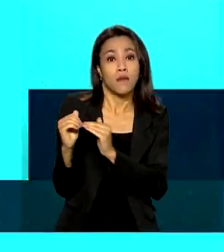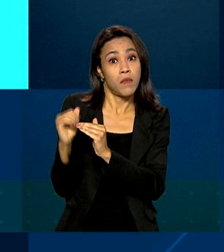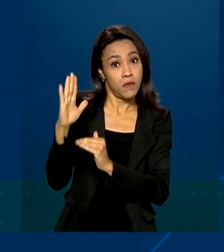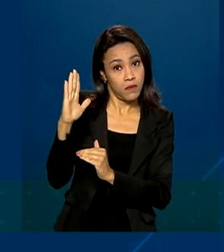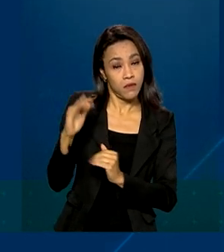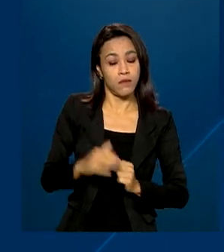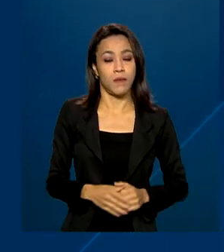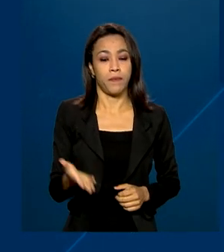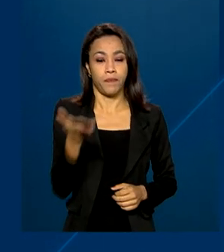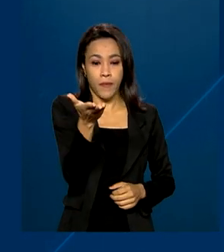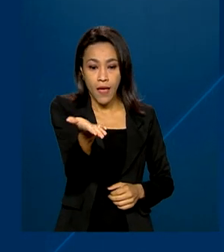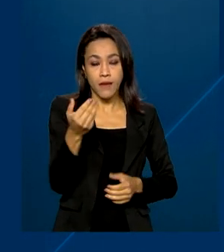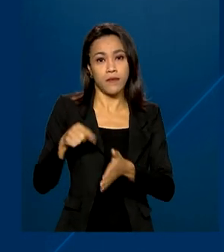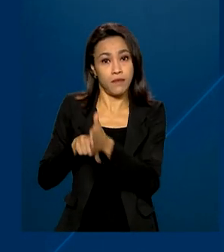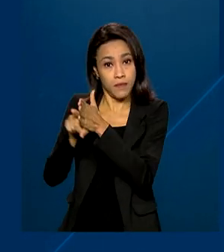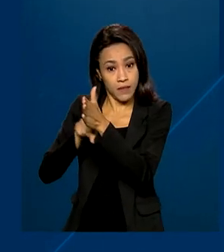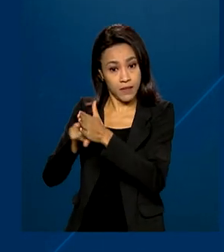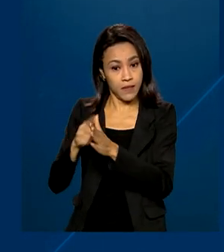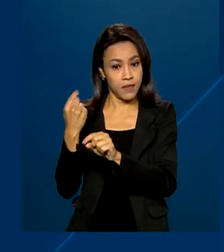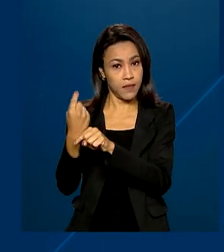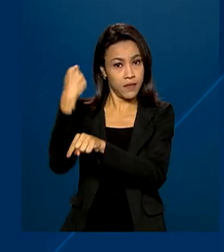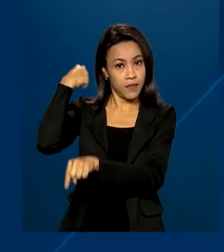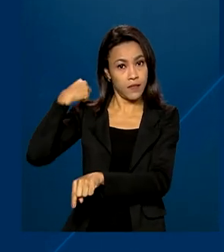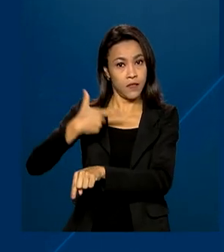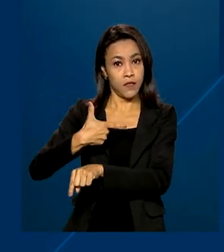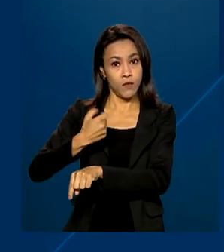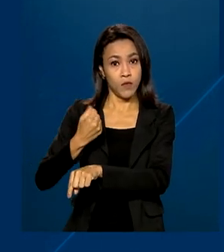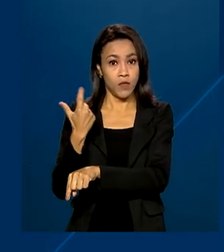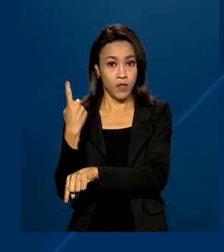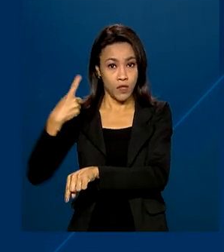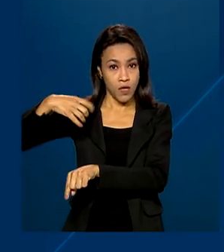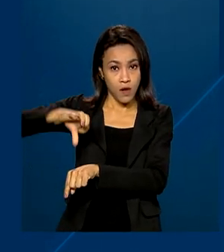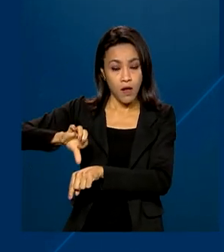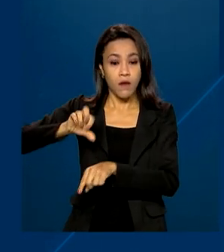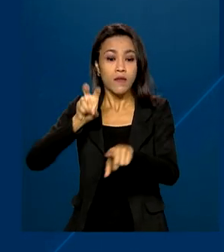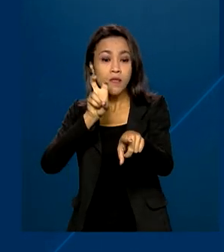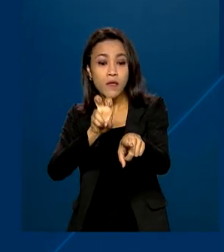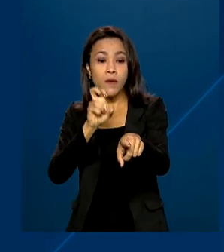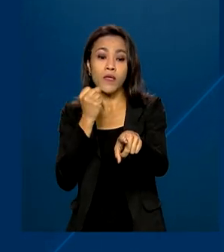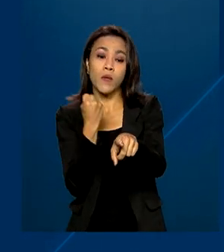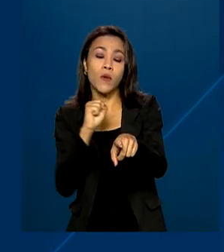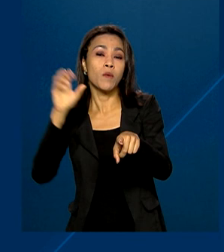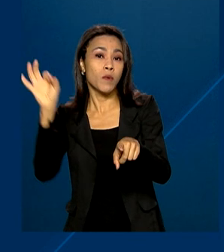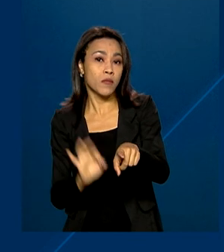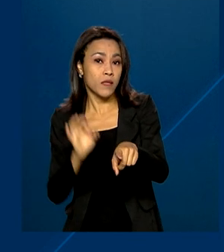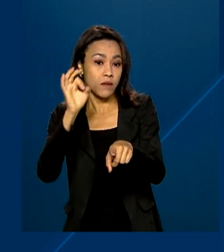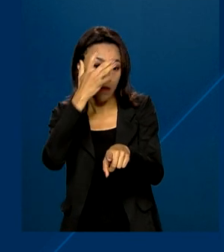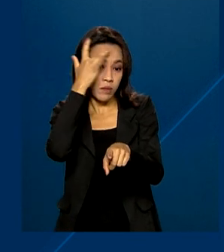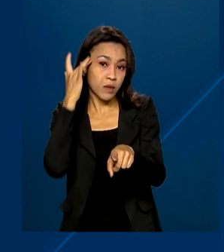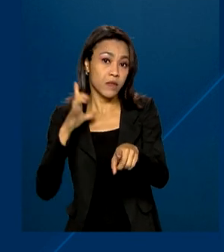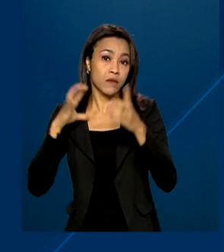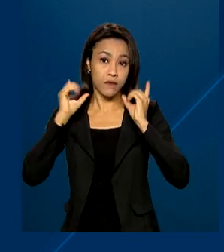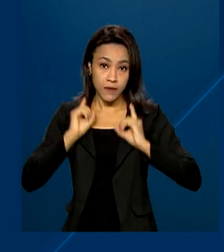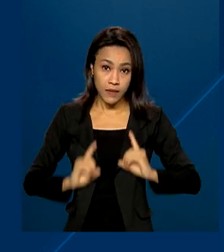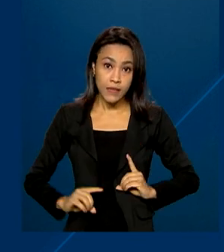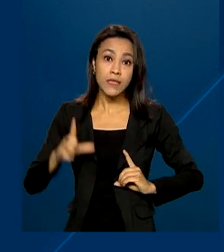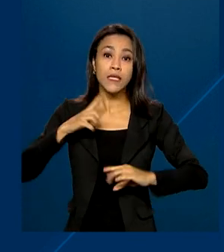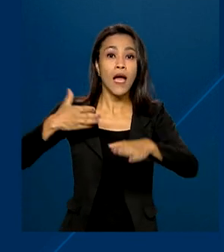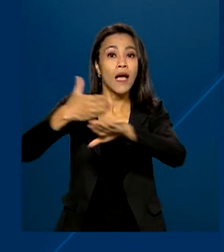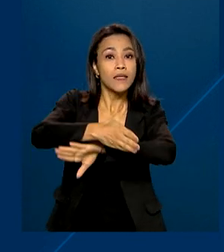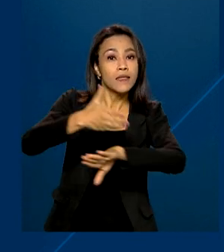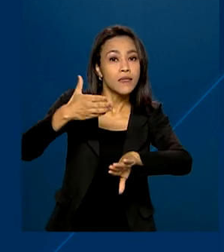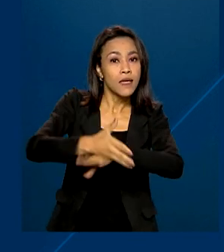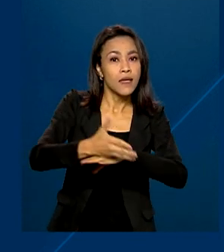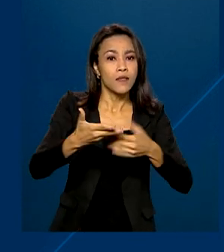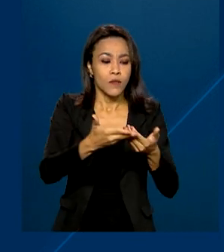Ainda segundo a pesquisa, em 2019, 58% das pessoas com deficiência tinham acesso aos serviços